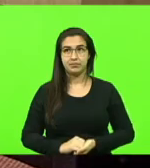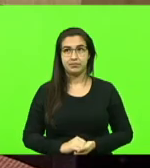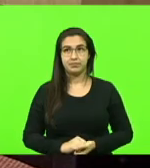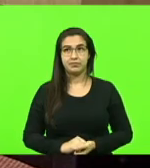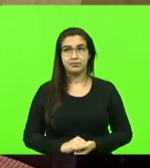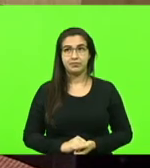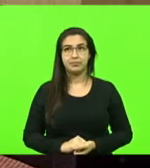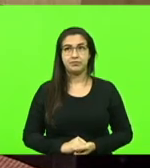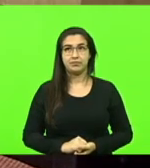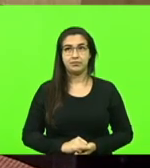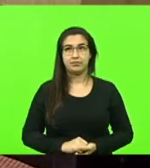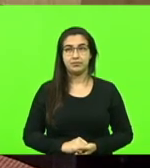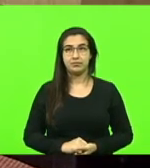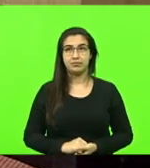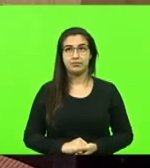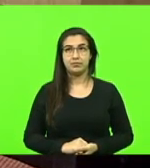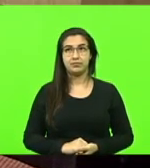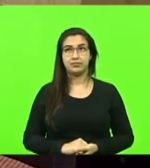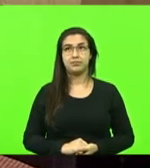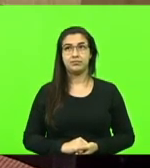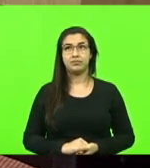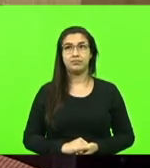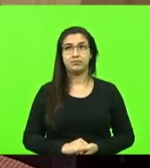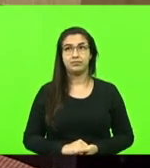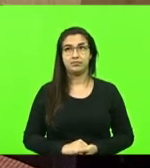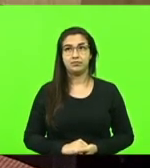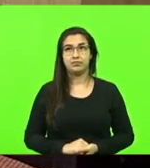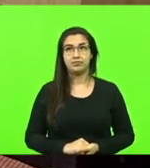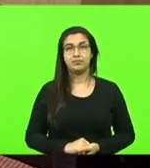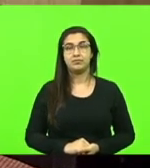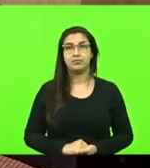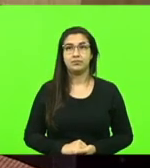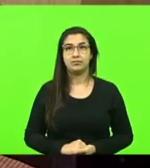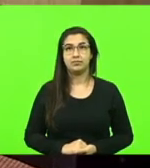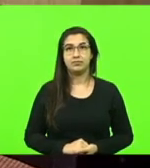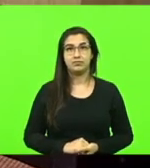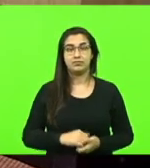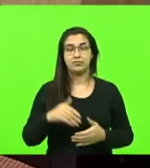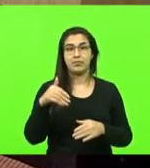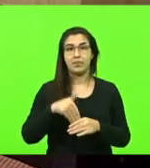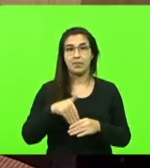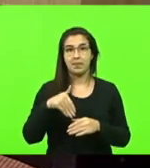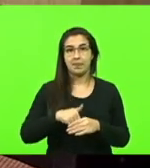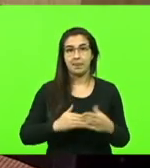a assessoria que abra o painel para que os senhores e senhoras deputados possam exercer seu direito de voto em votação